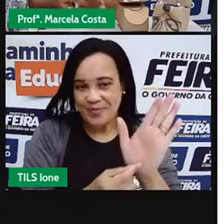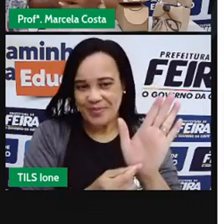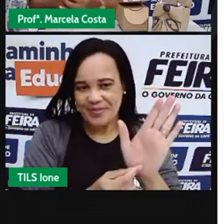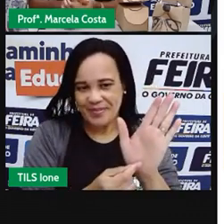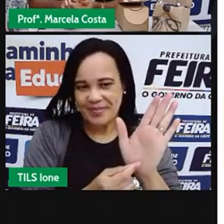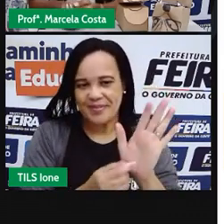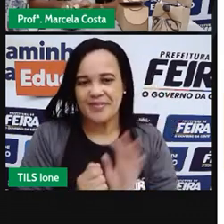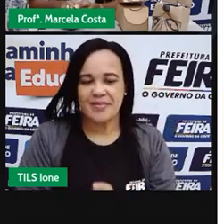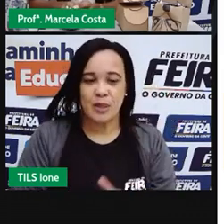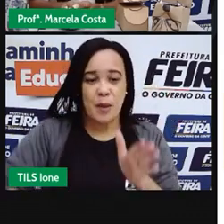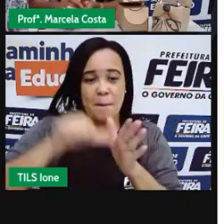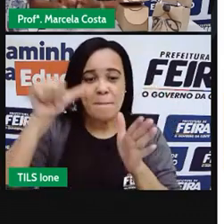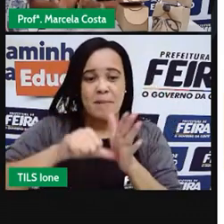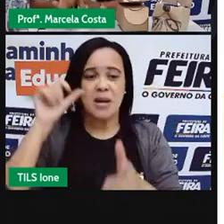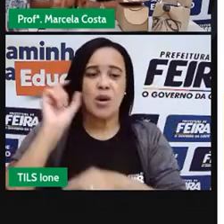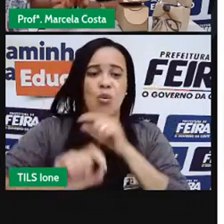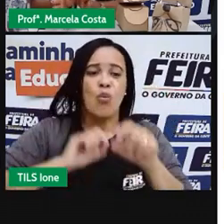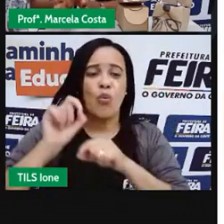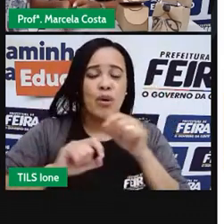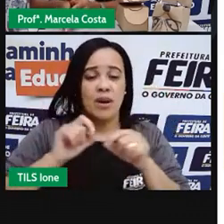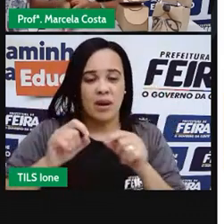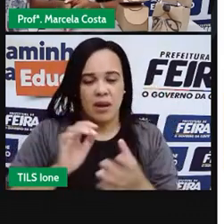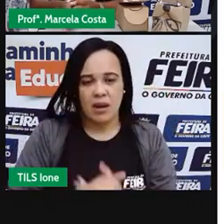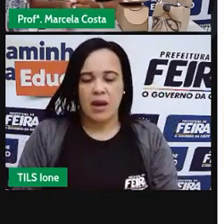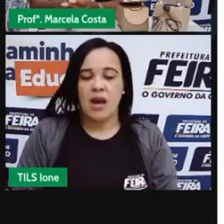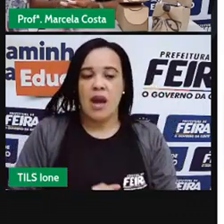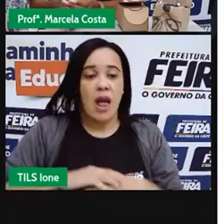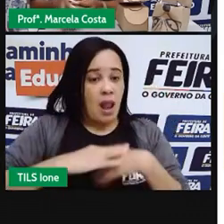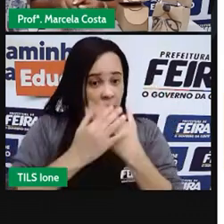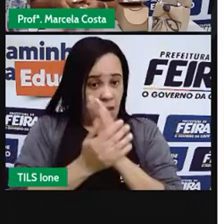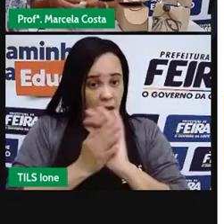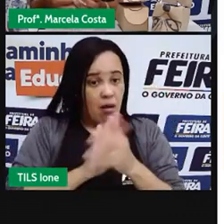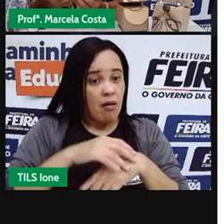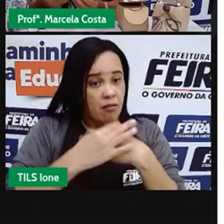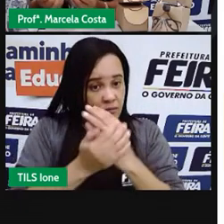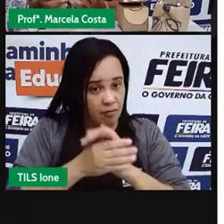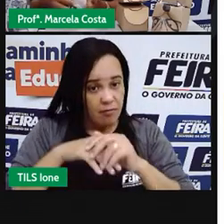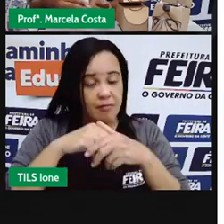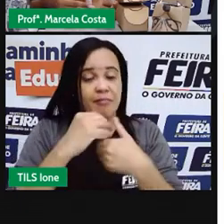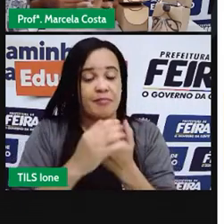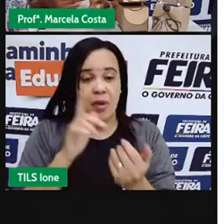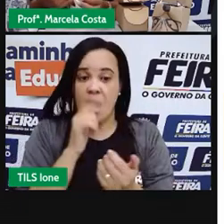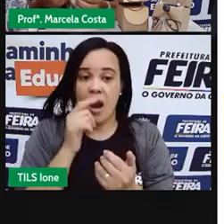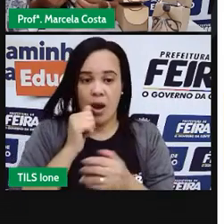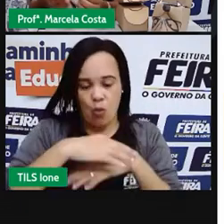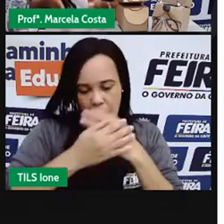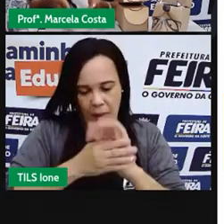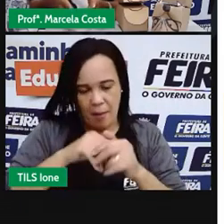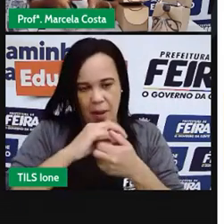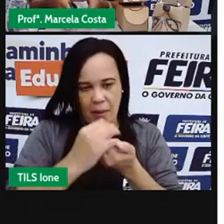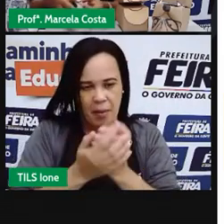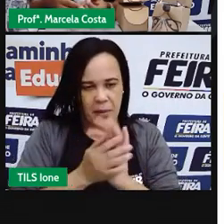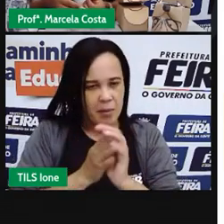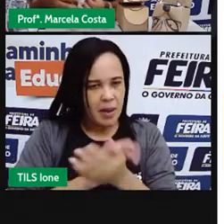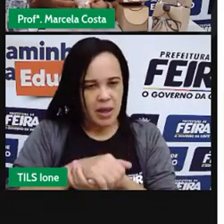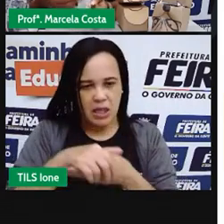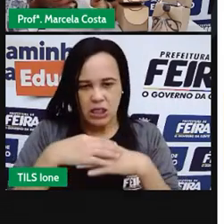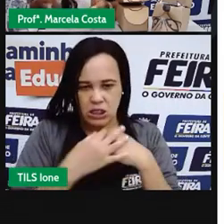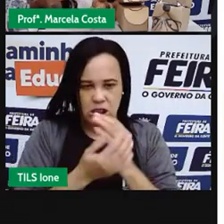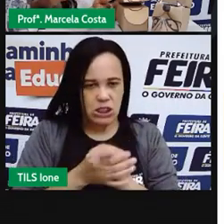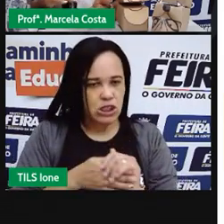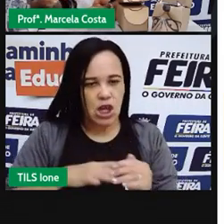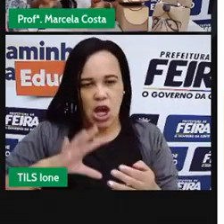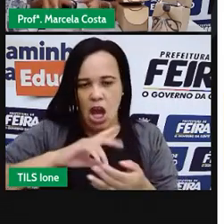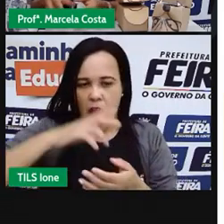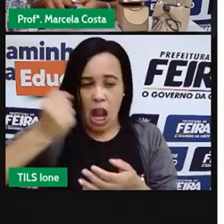Então, o primeiro passo é lavar a caixa. Tem que tirar todo o excesso de leite,